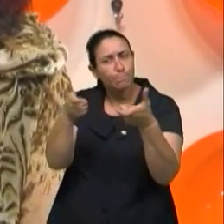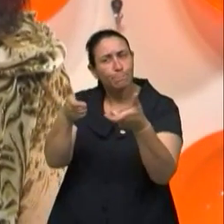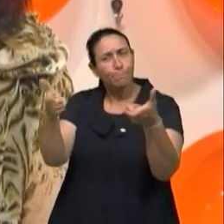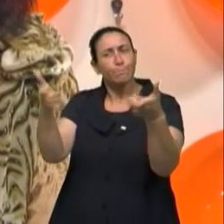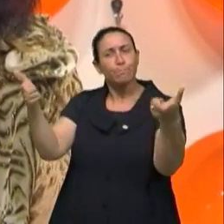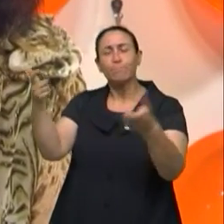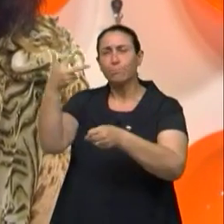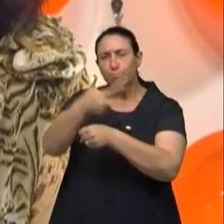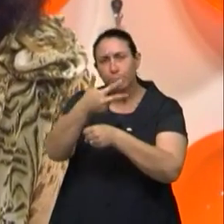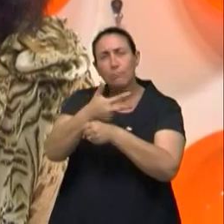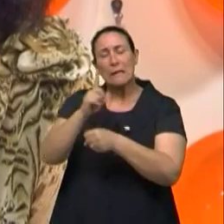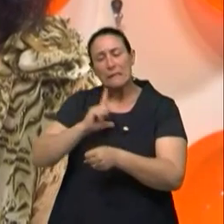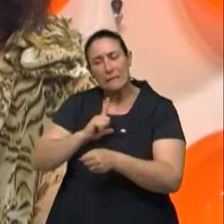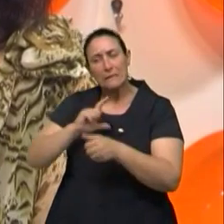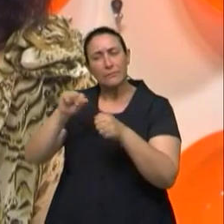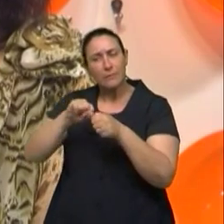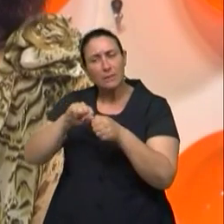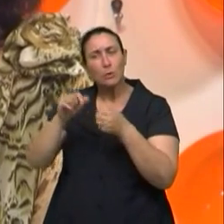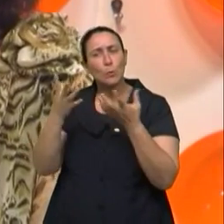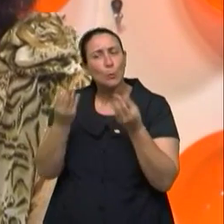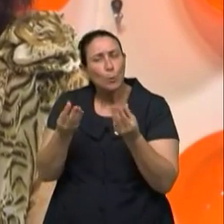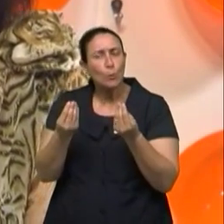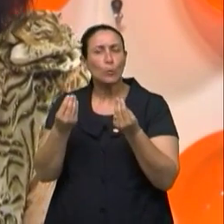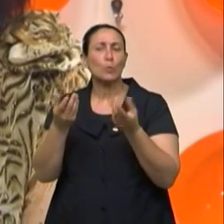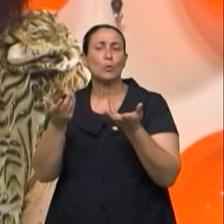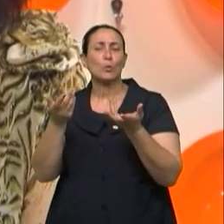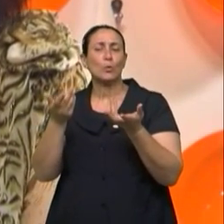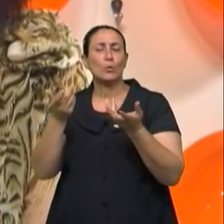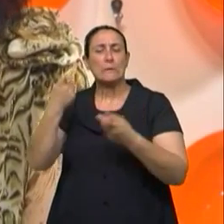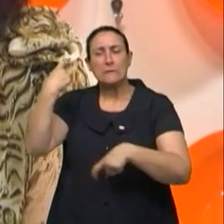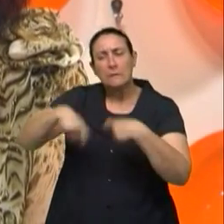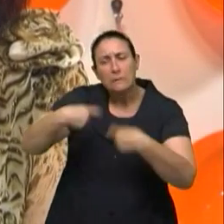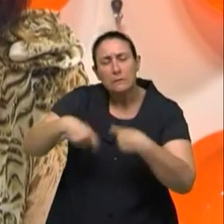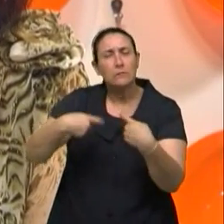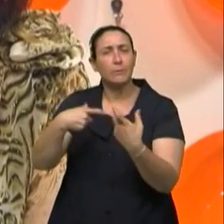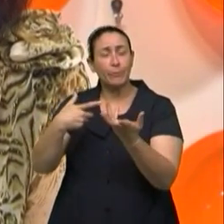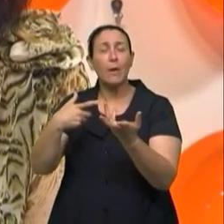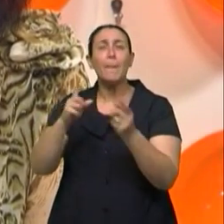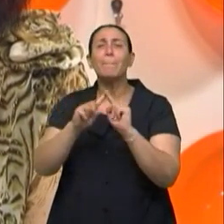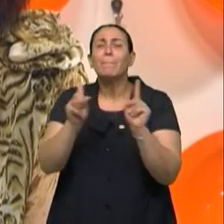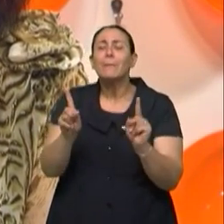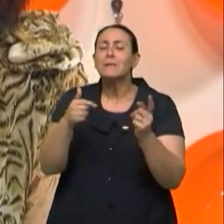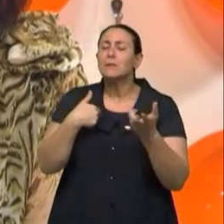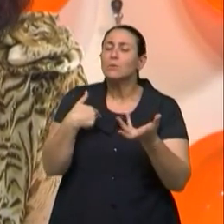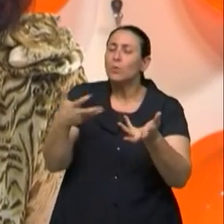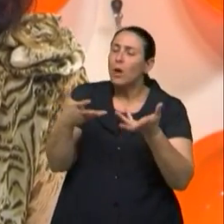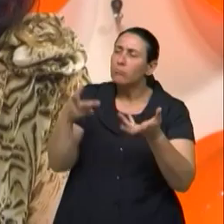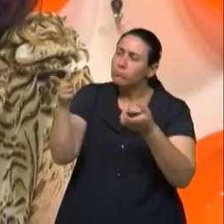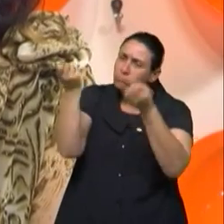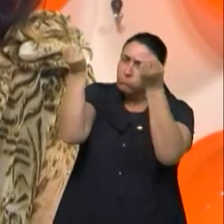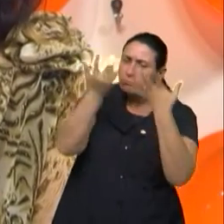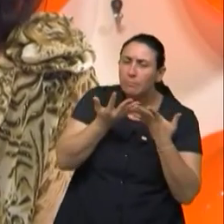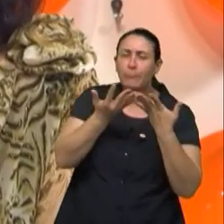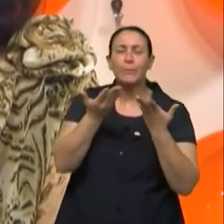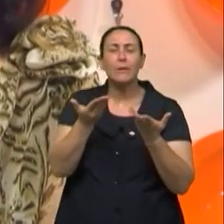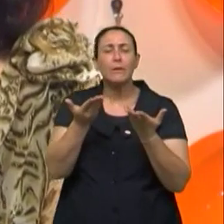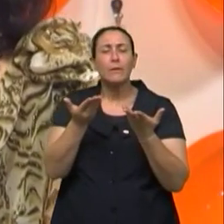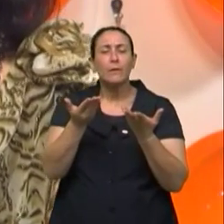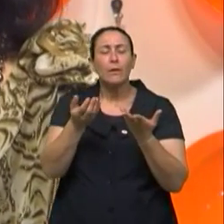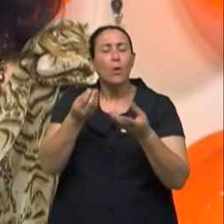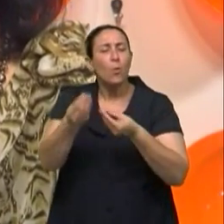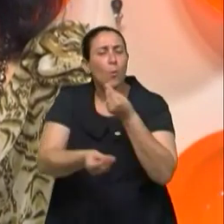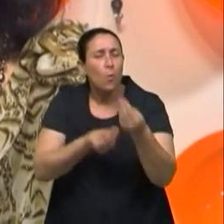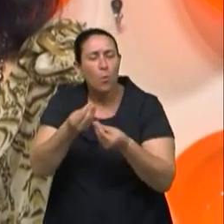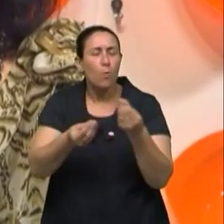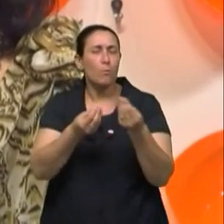de idosos estão praticando atos sexuais, tanto mulheres quanto homens. Mas eu queria que o senhor falasse um pouquinho dessa